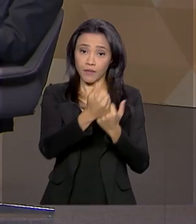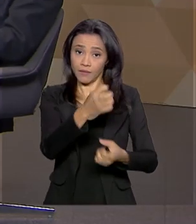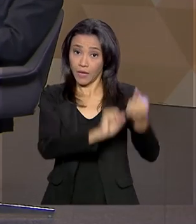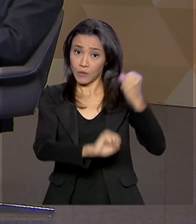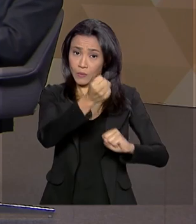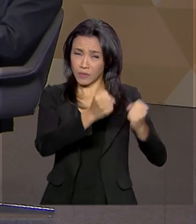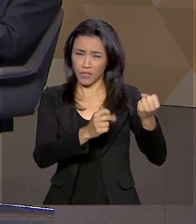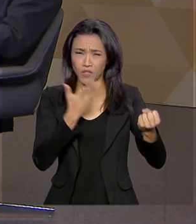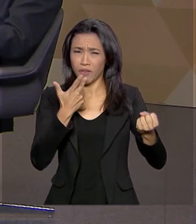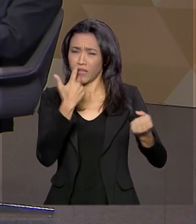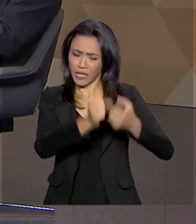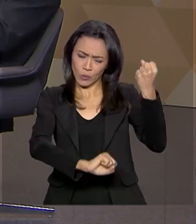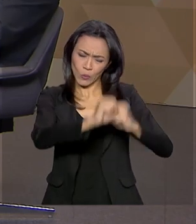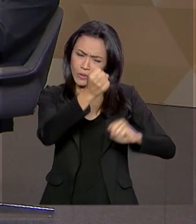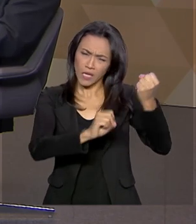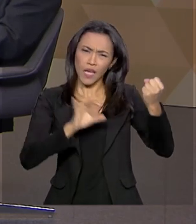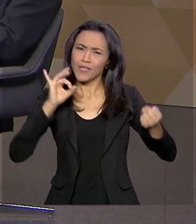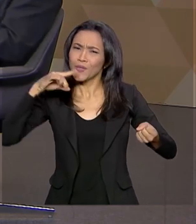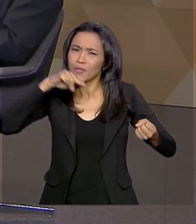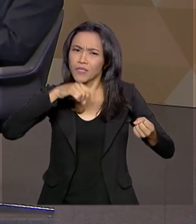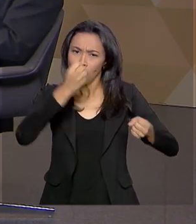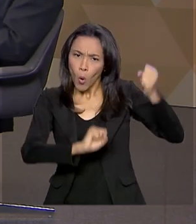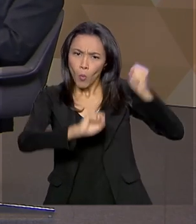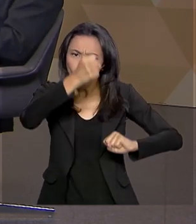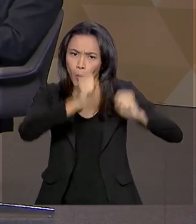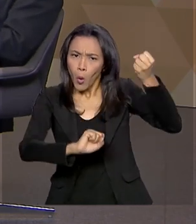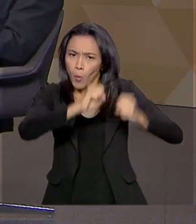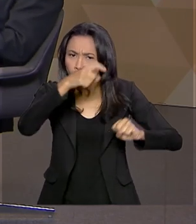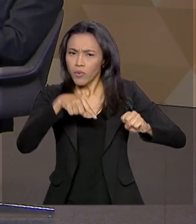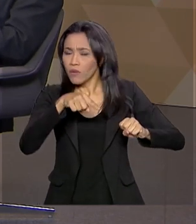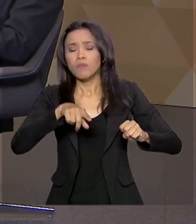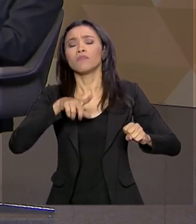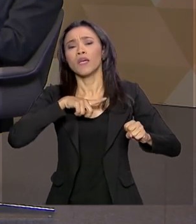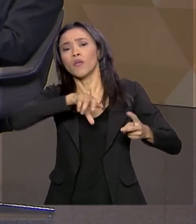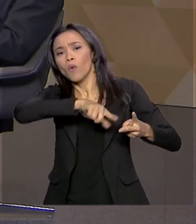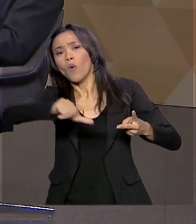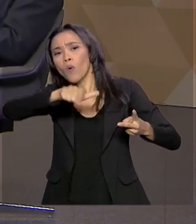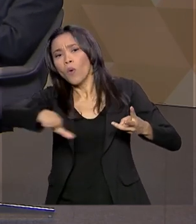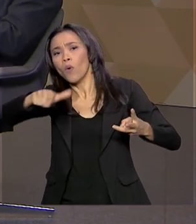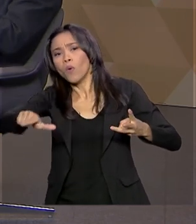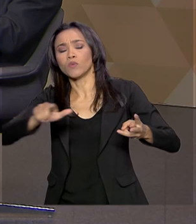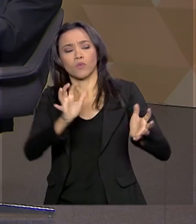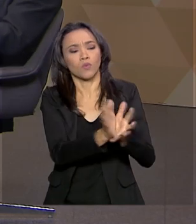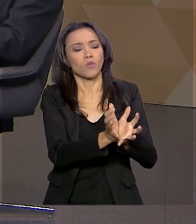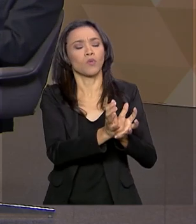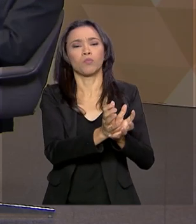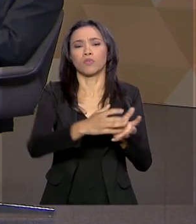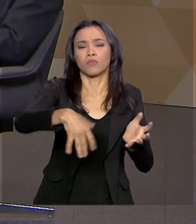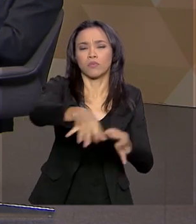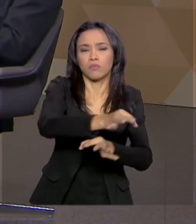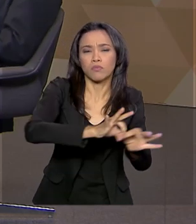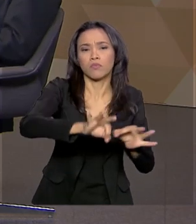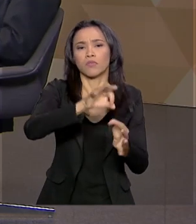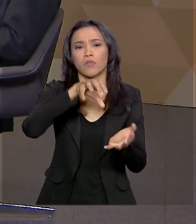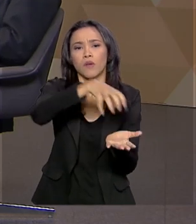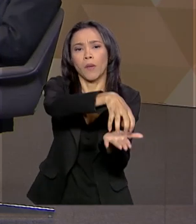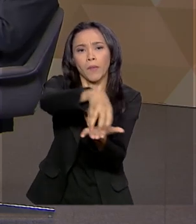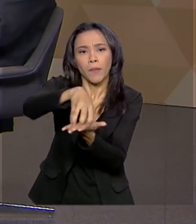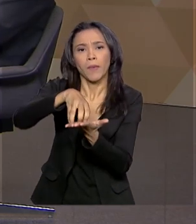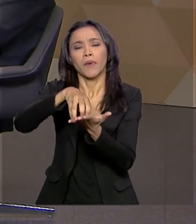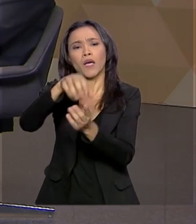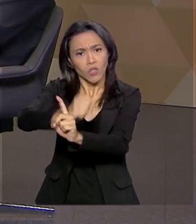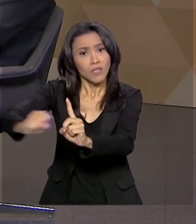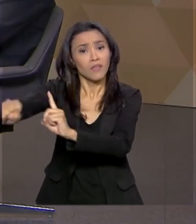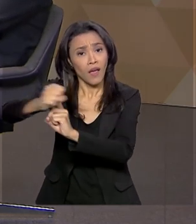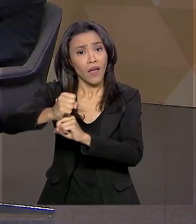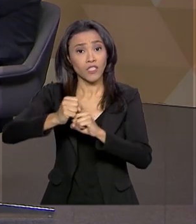a fala em indústria, não é só a indústria produtiva, mas envolve também organizações, setores da sociedade, transferir o